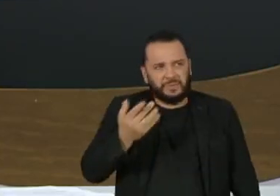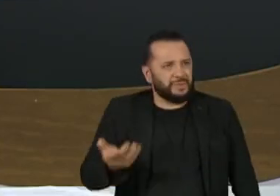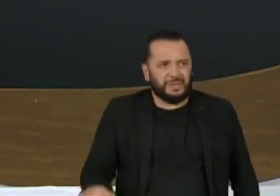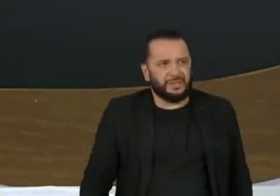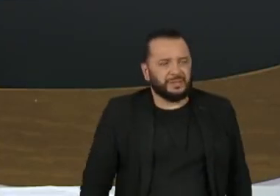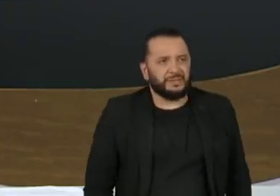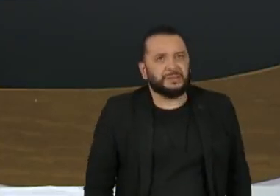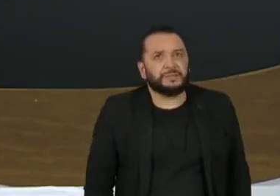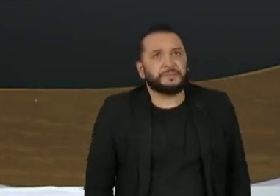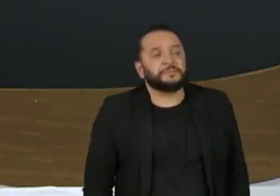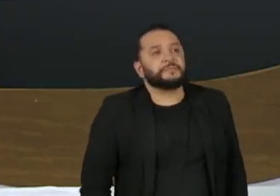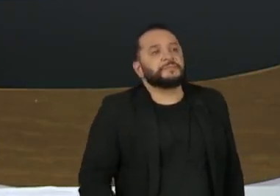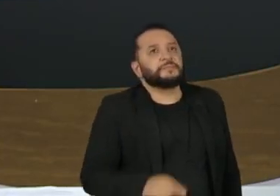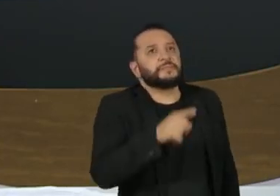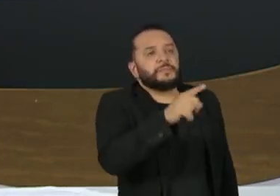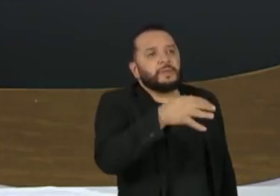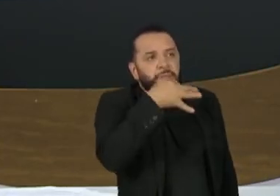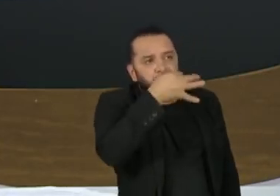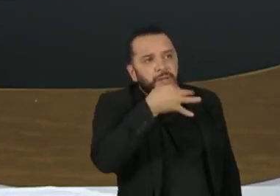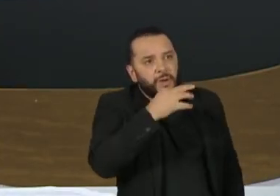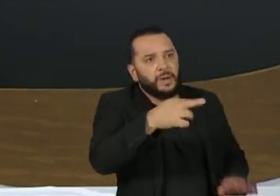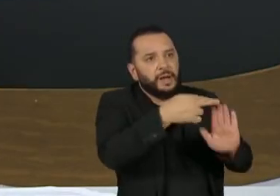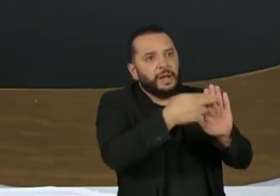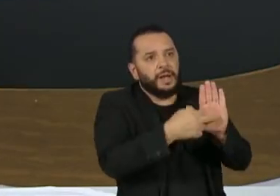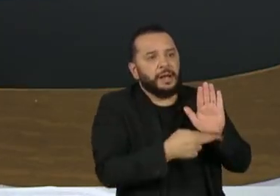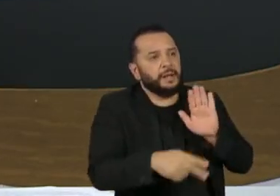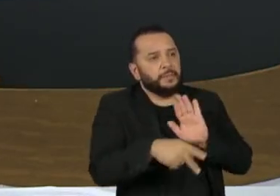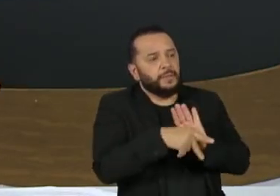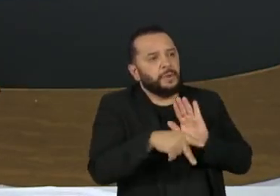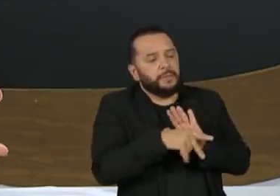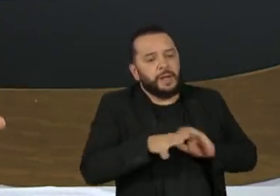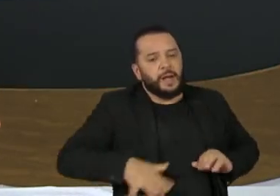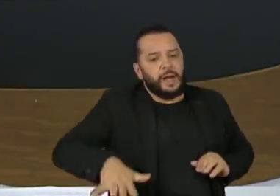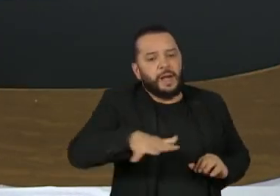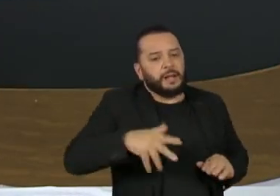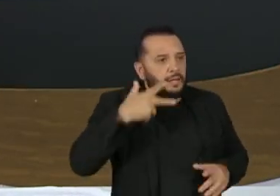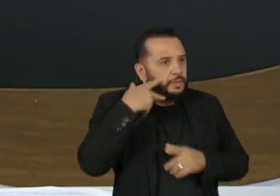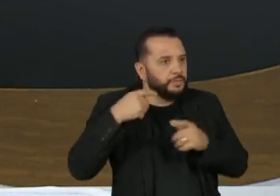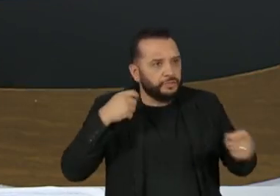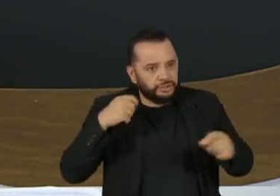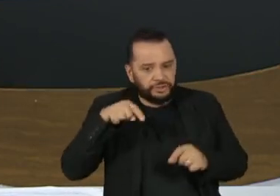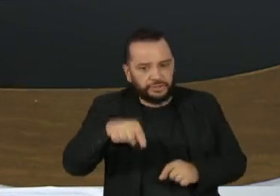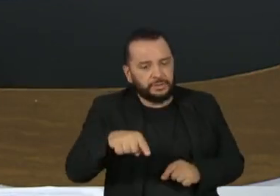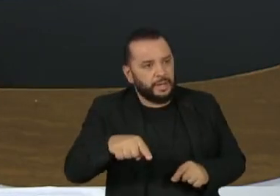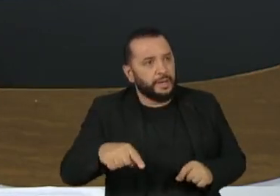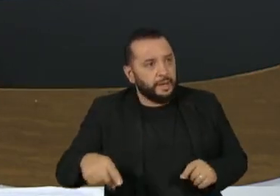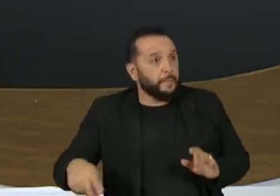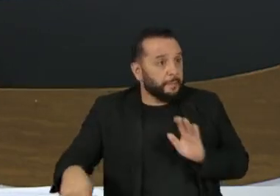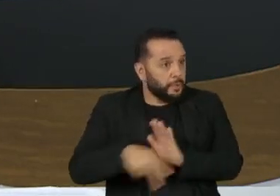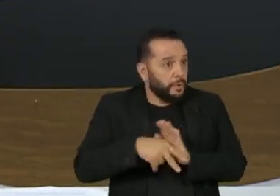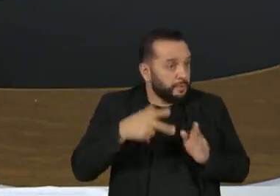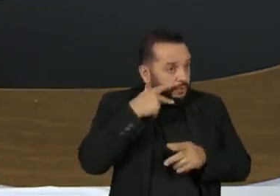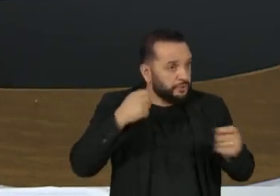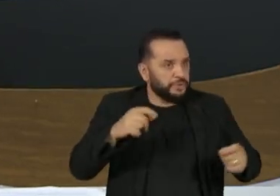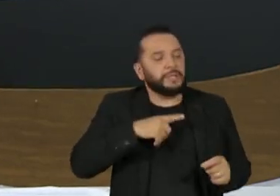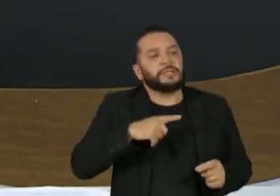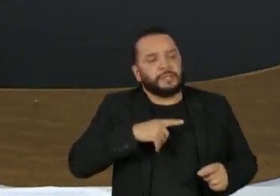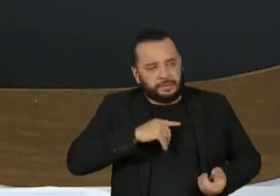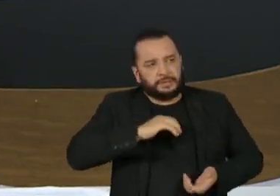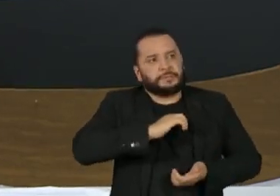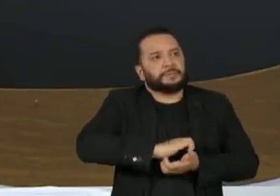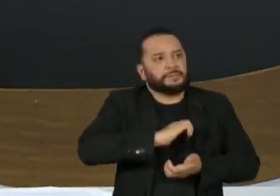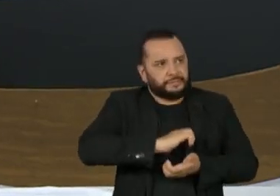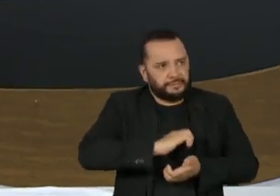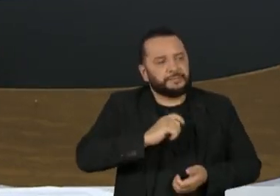Qual é a posição sobre a regra para demarcação de terras indígenas? Existe uma questão no Supremo propondo aí um marco